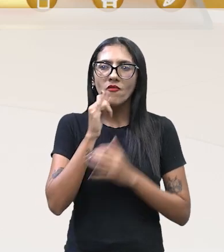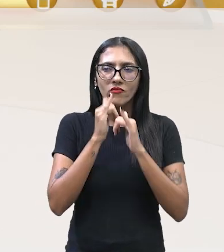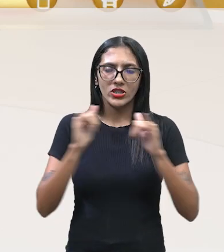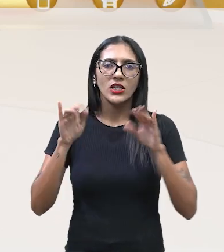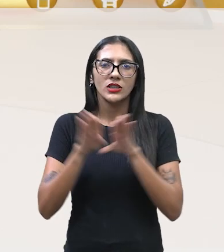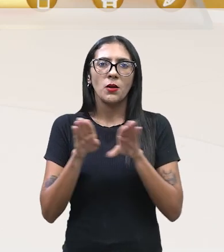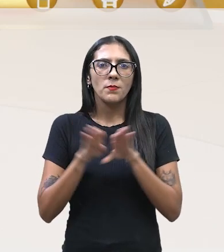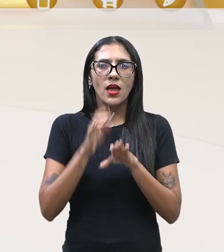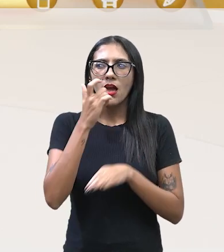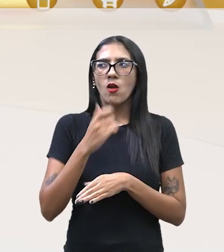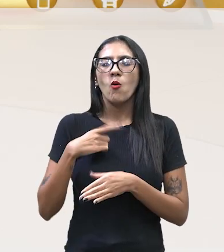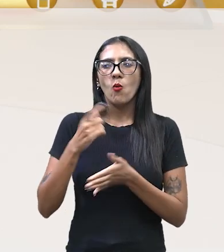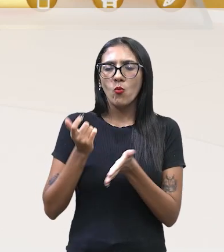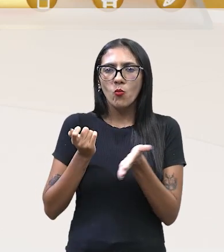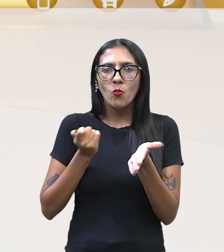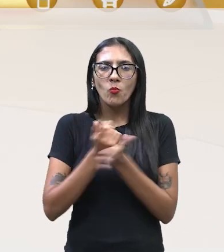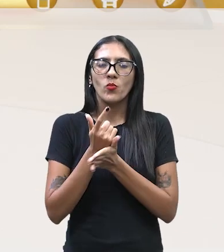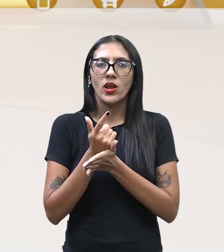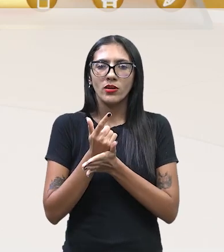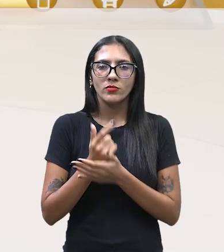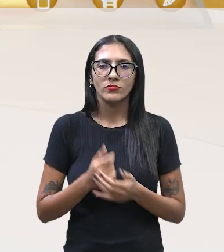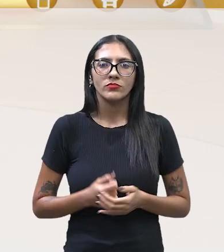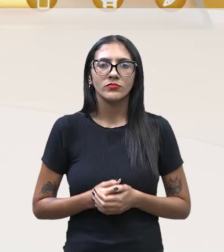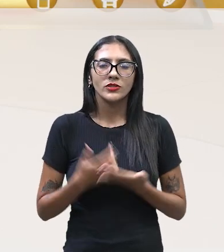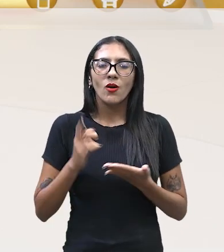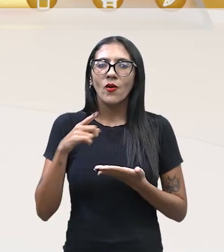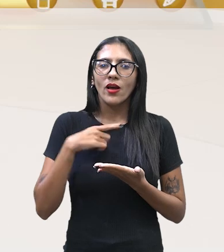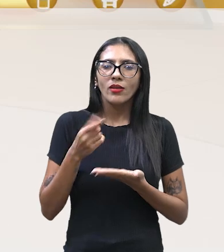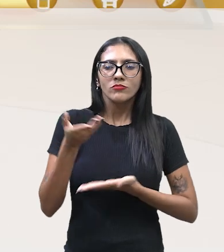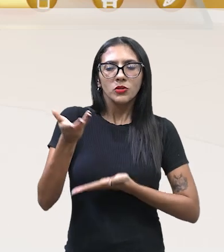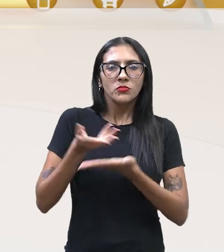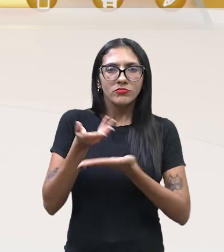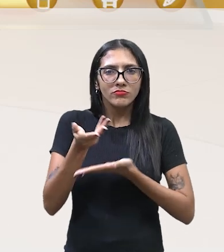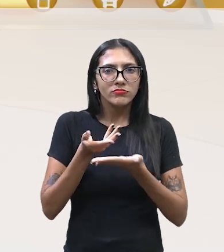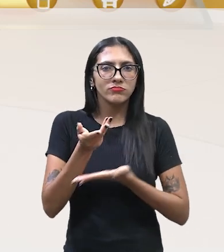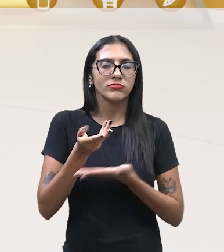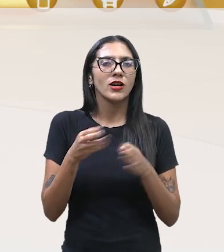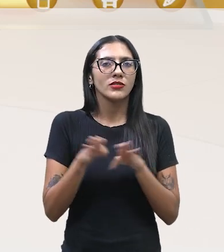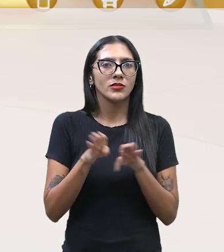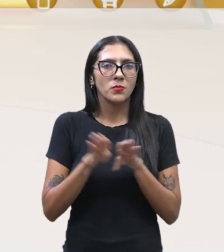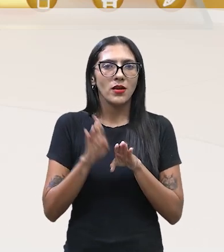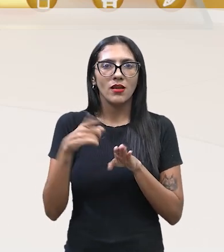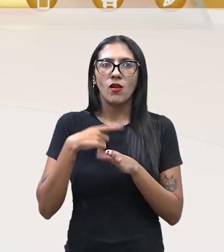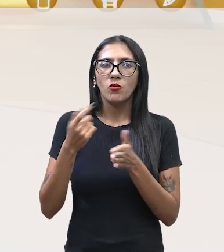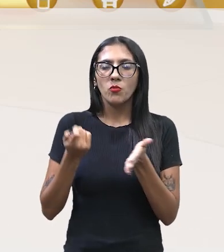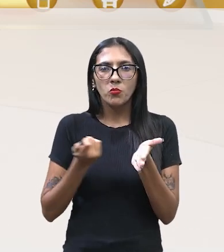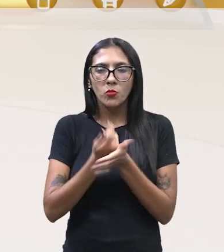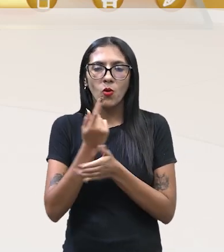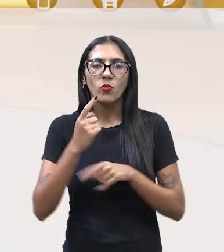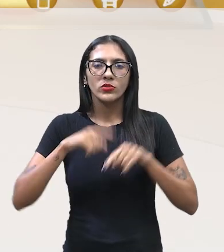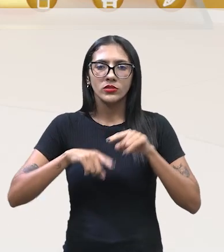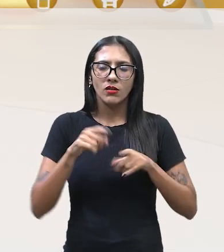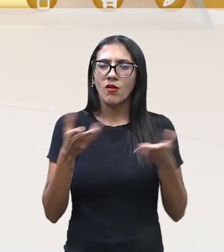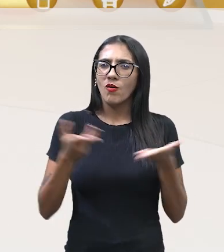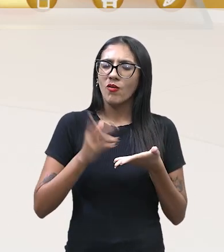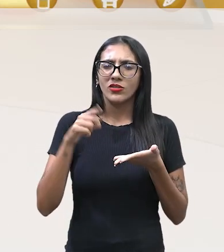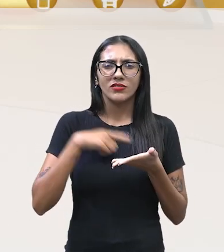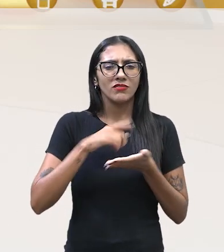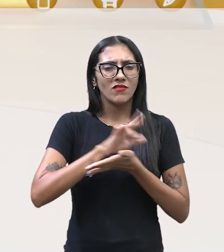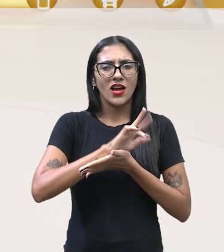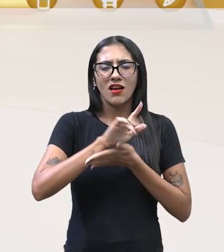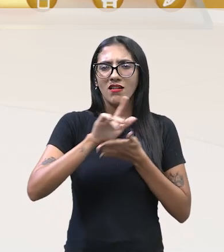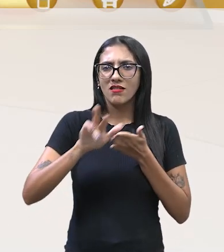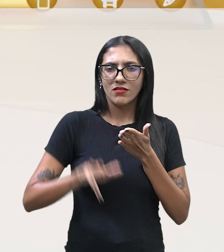pagou com arroba, tá? E ela disse, eu vou te ajudar. Olha, legal. Ela comprou o produto, hoje ela tem vários produtos.